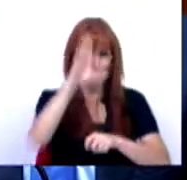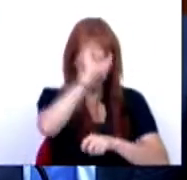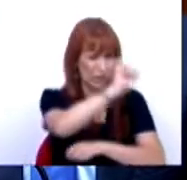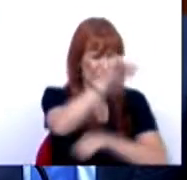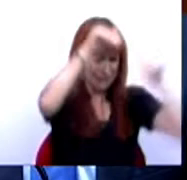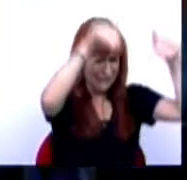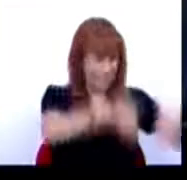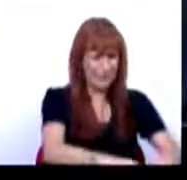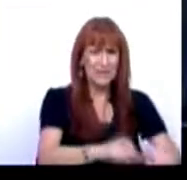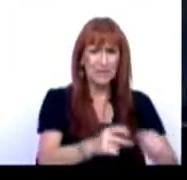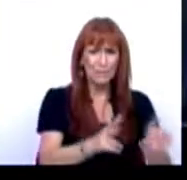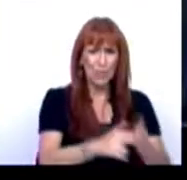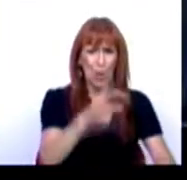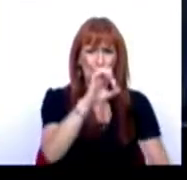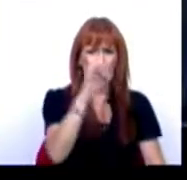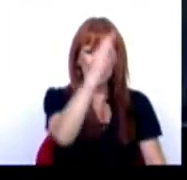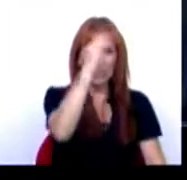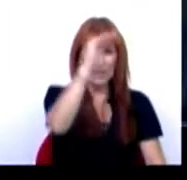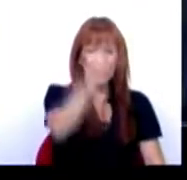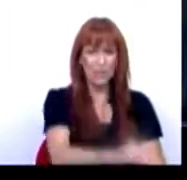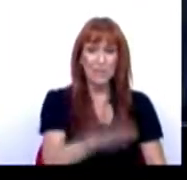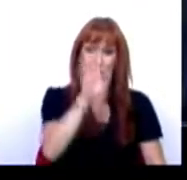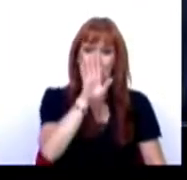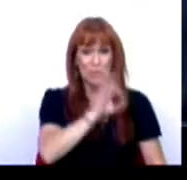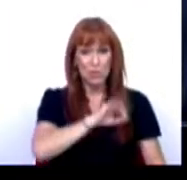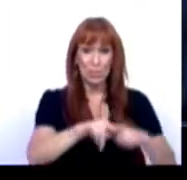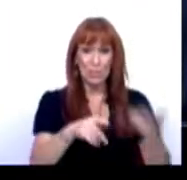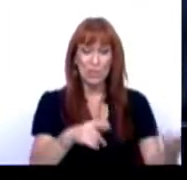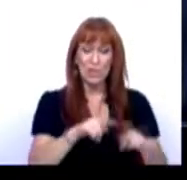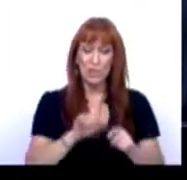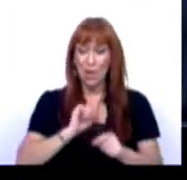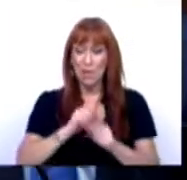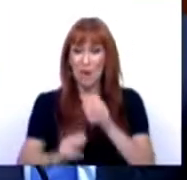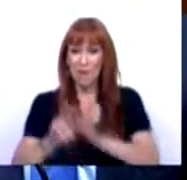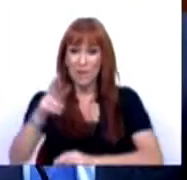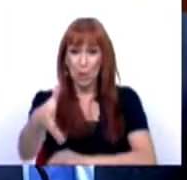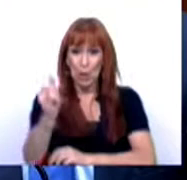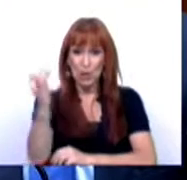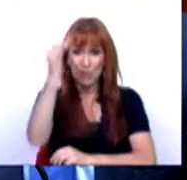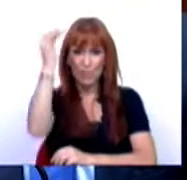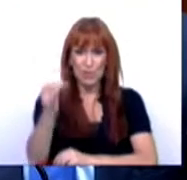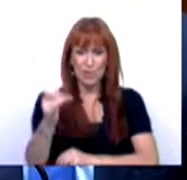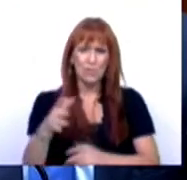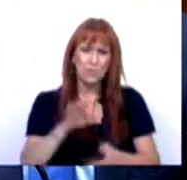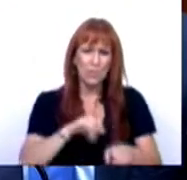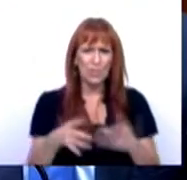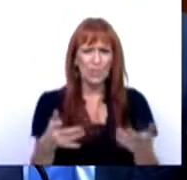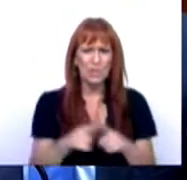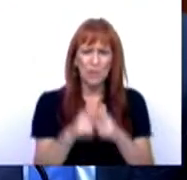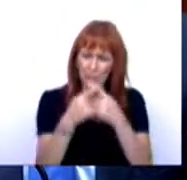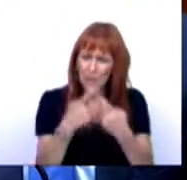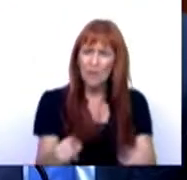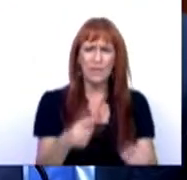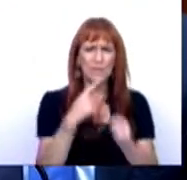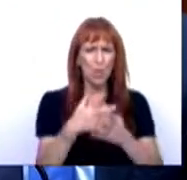Governo caiu, em termos reais, 8%, Sr. Deputado. No nosso período, aumentou já 12%. Portanto, é uma diferença